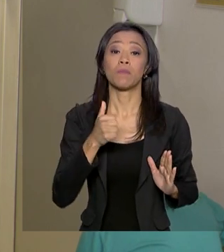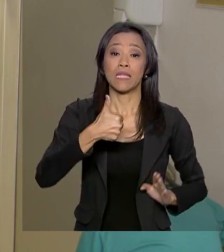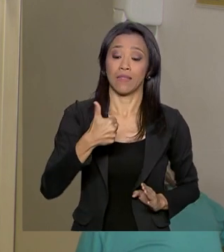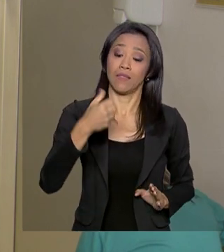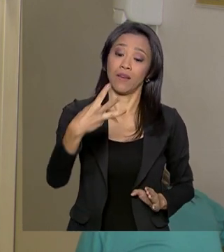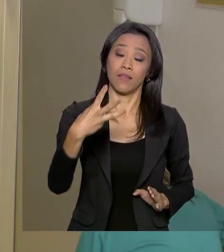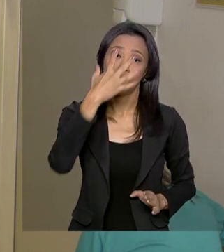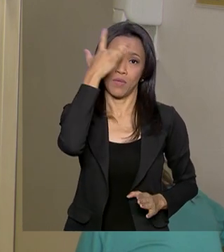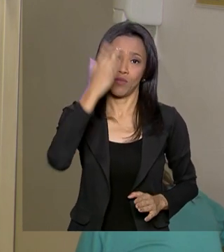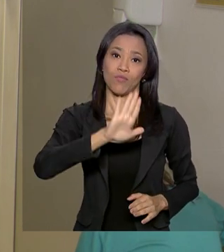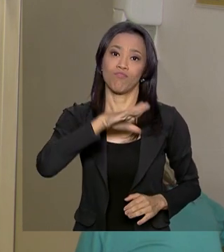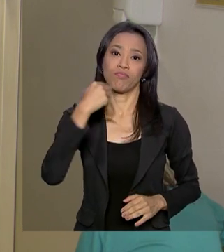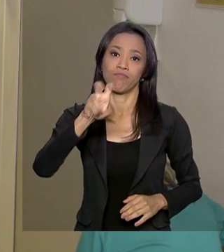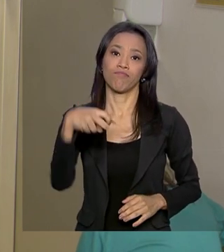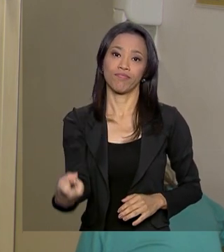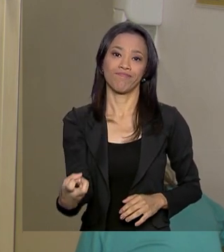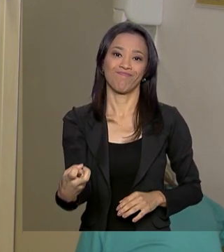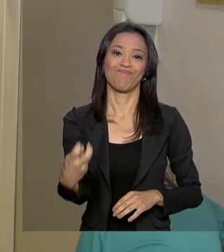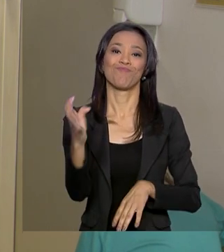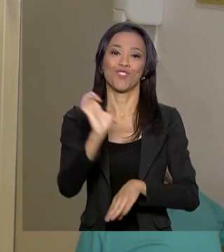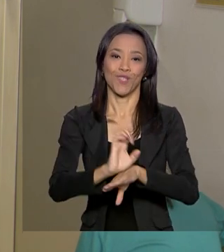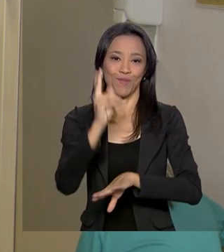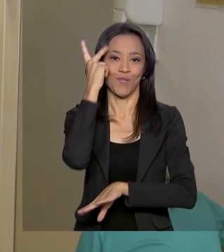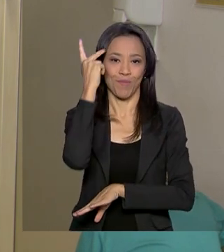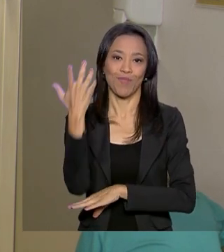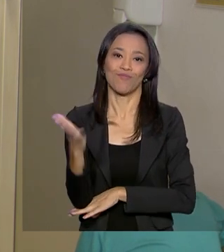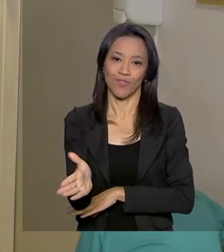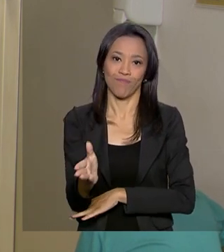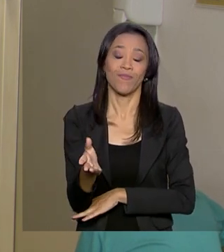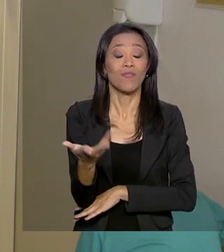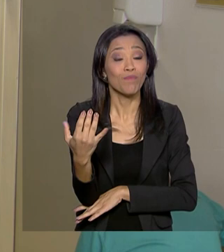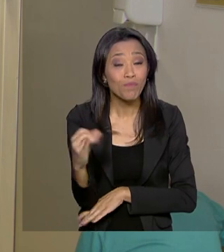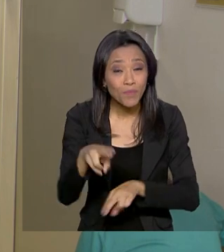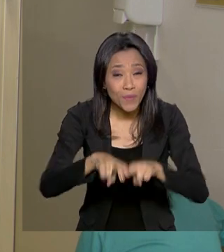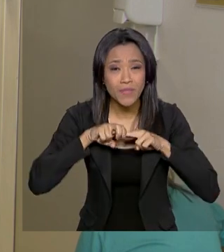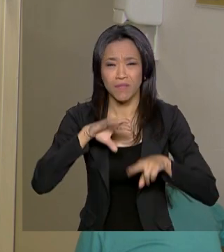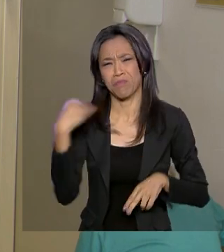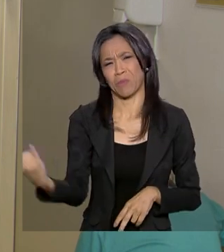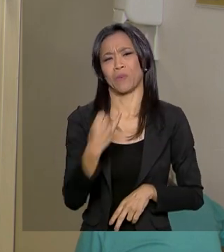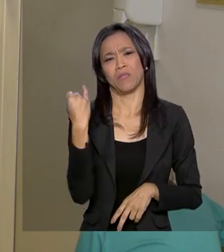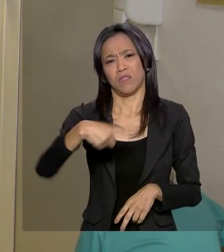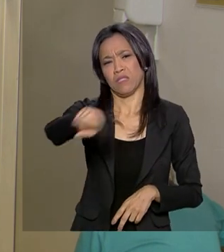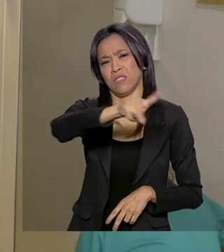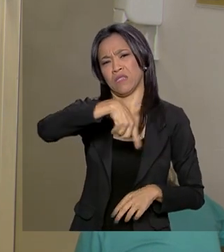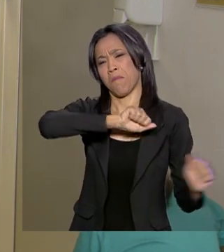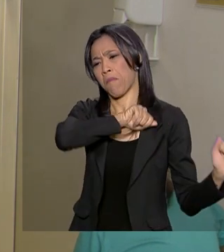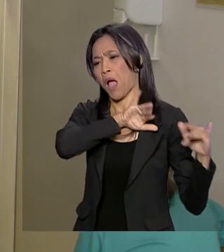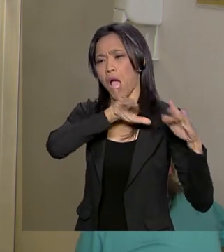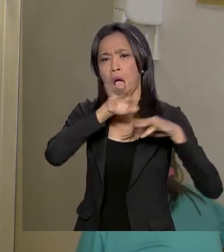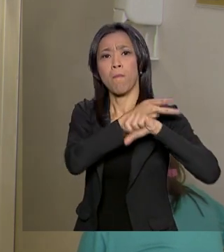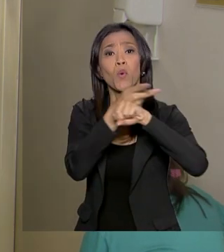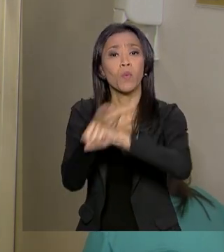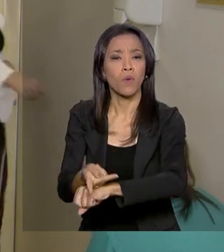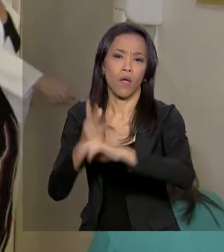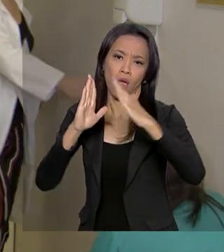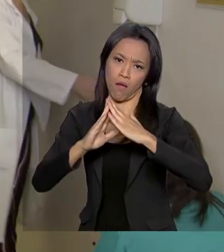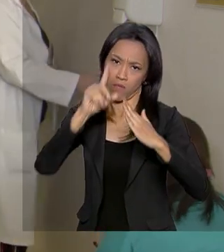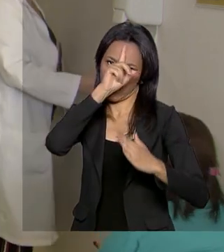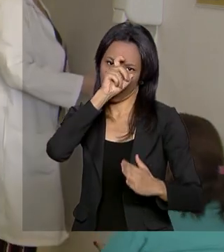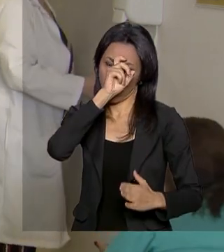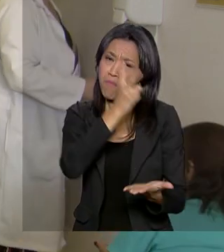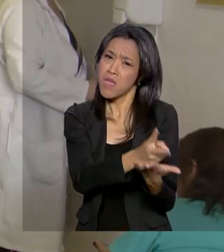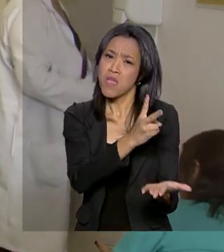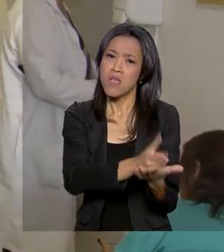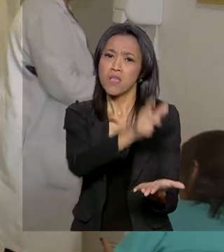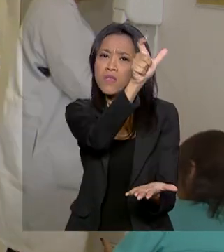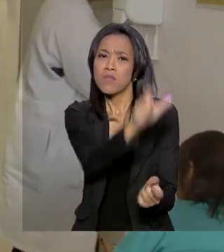confirmados no estado de São Paulo. Por isso, é muito importante que a população compareça, mesmo aquelas pessoas que, por algum motivo,